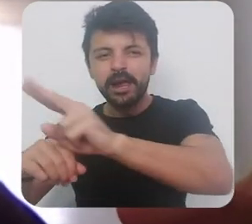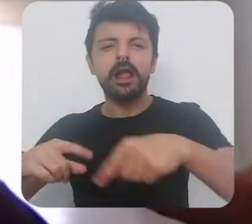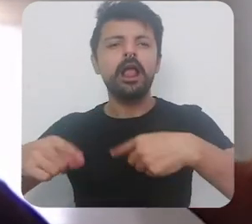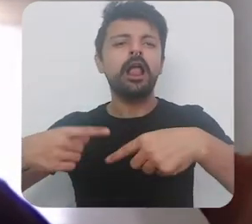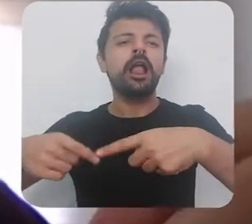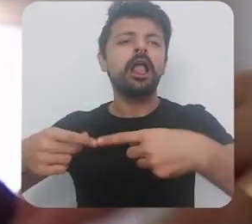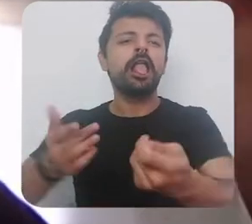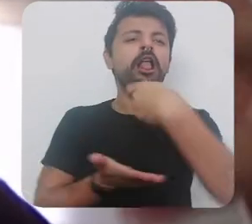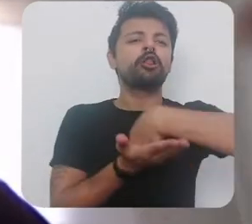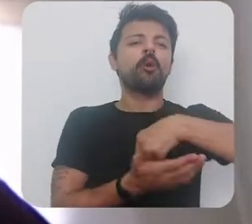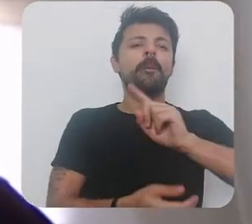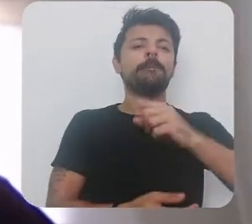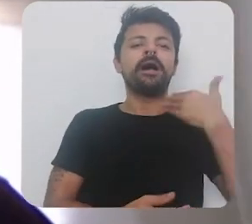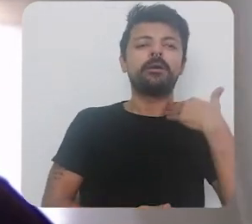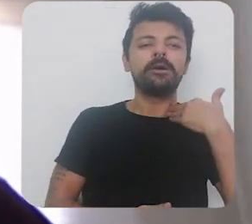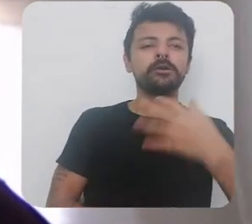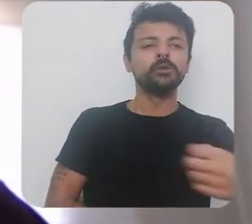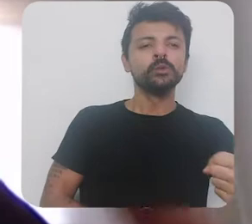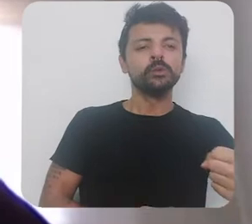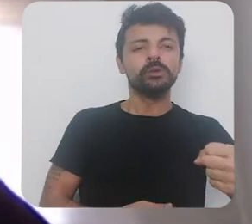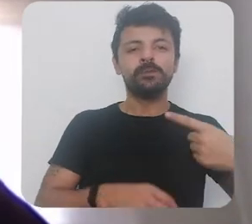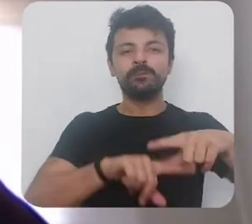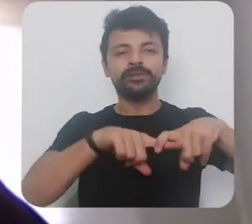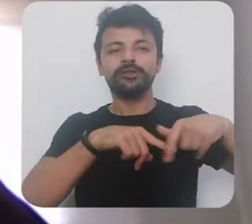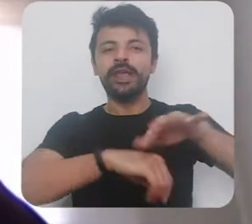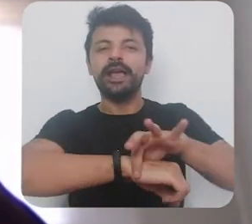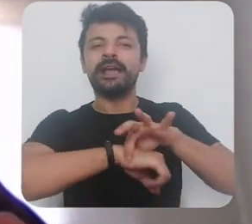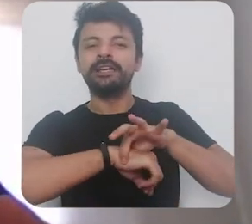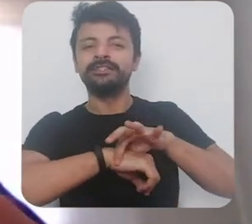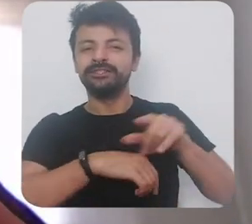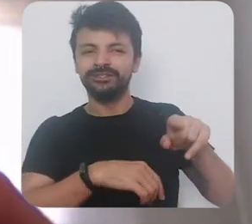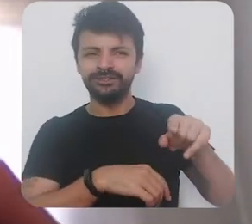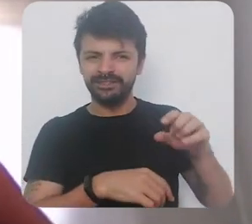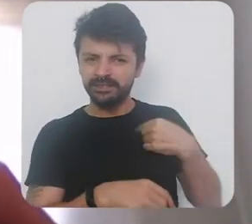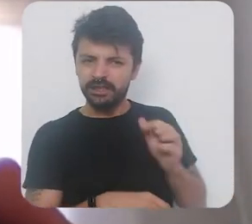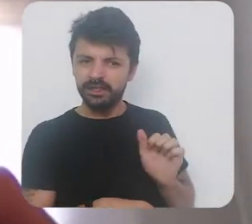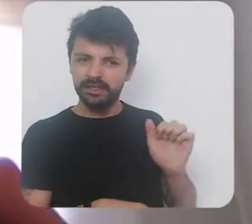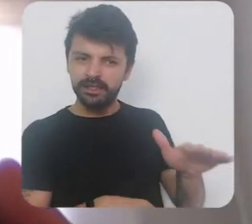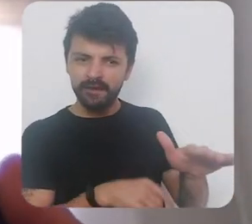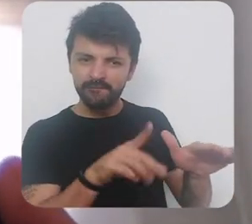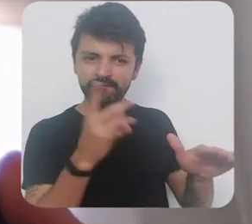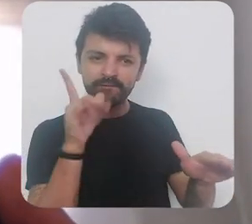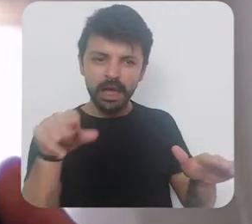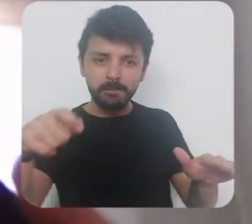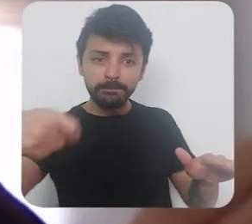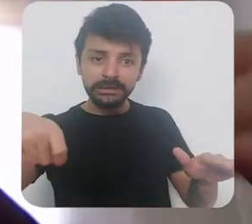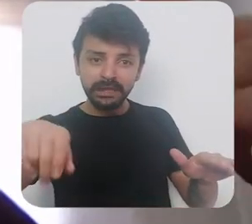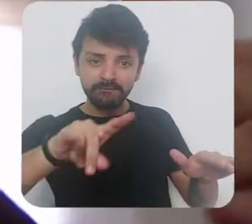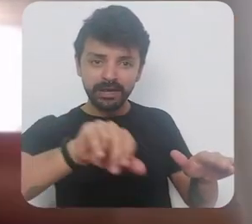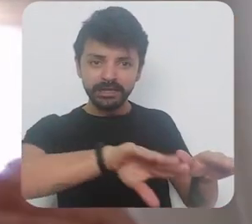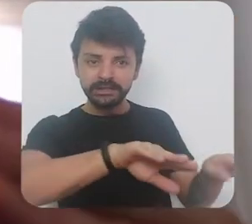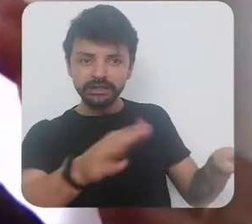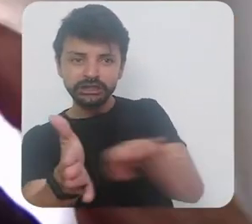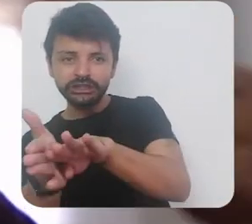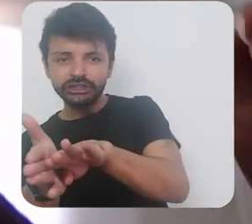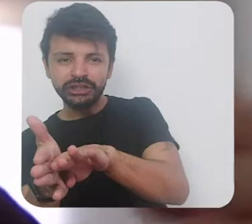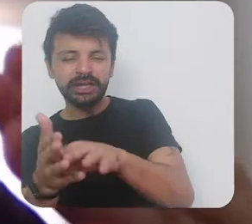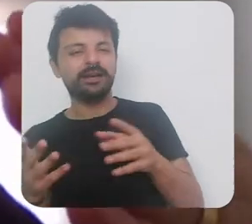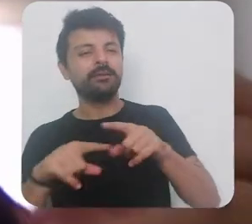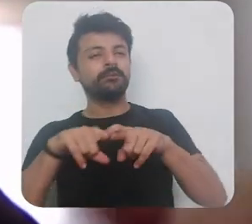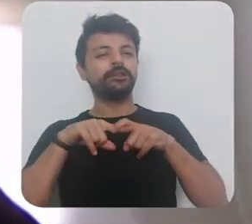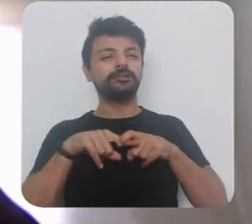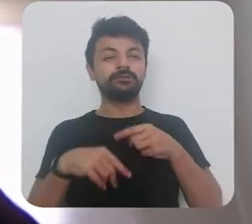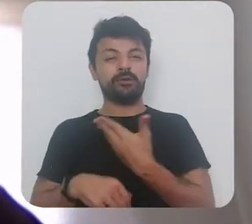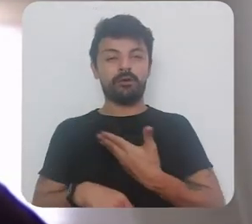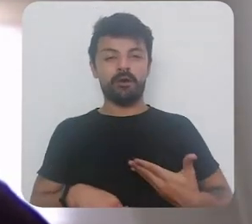e conceder empréstimos então você não tem garantia de que esses recursos vão chegar onde precisa então essa